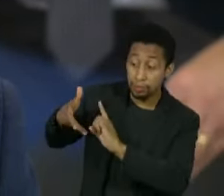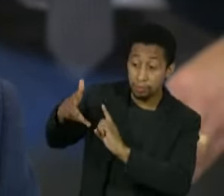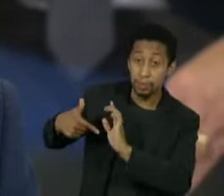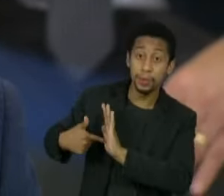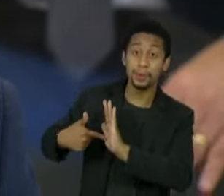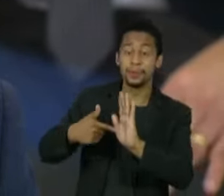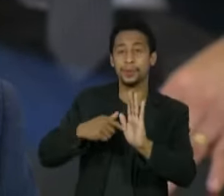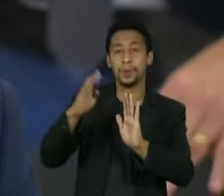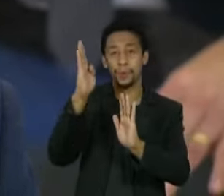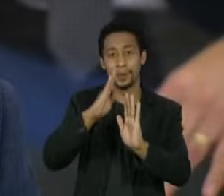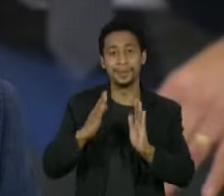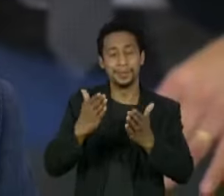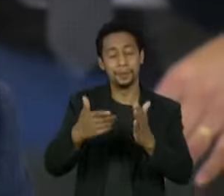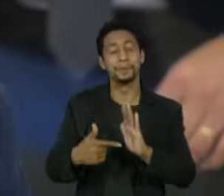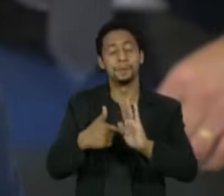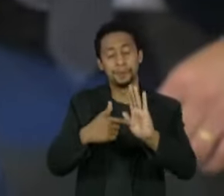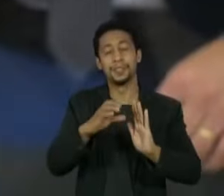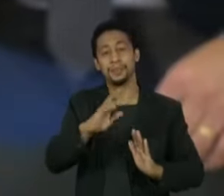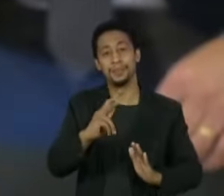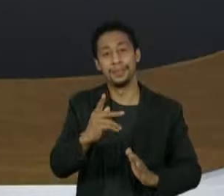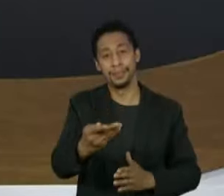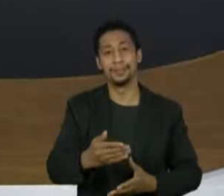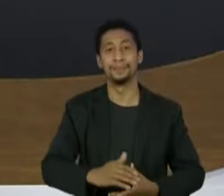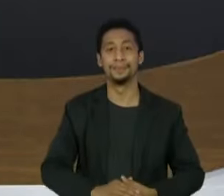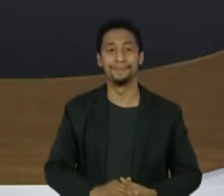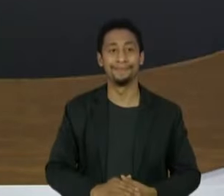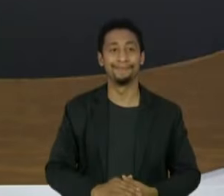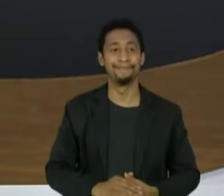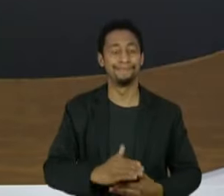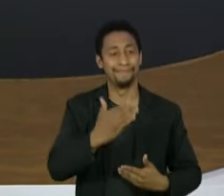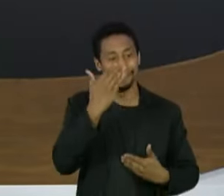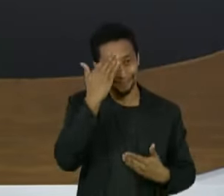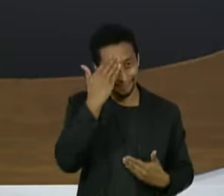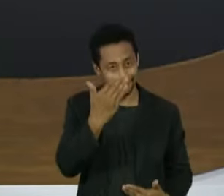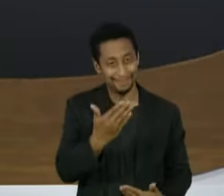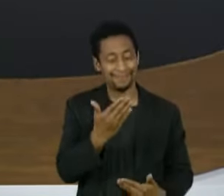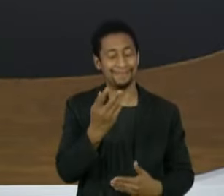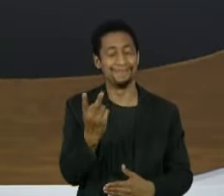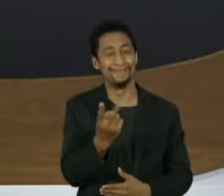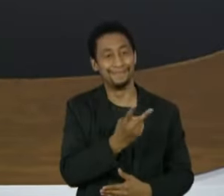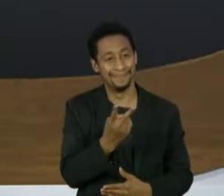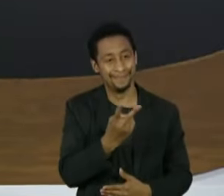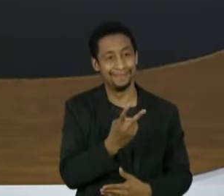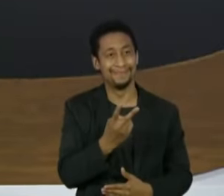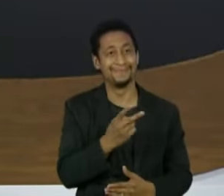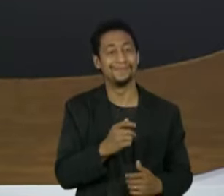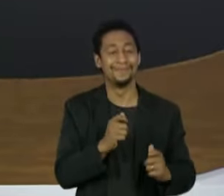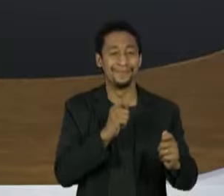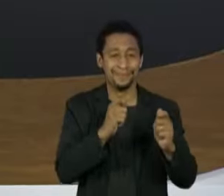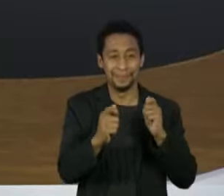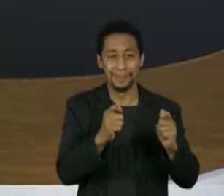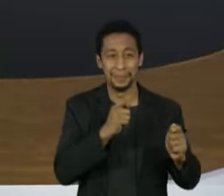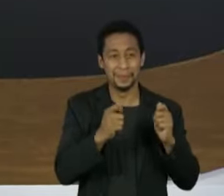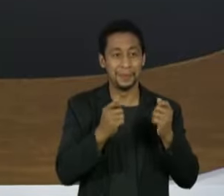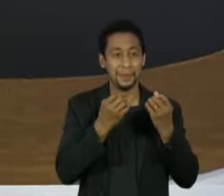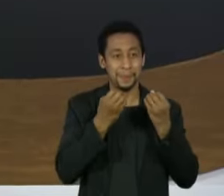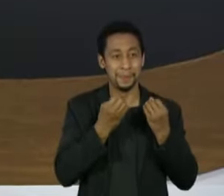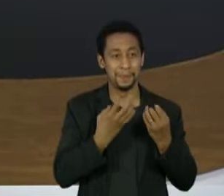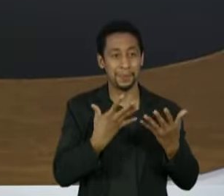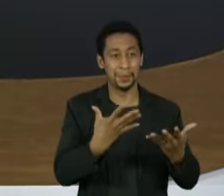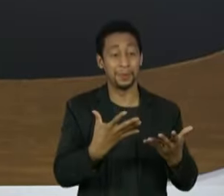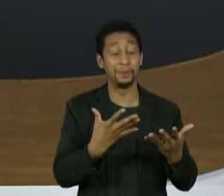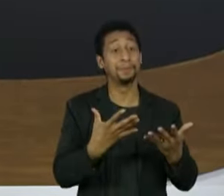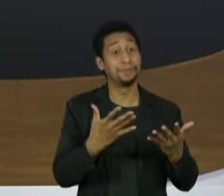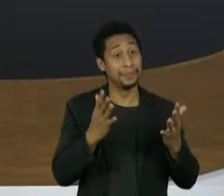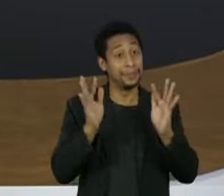Brasil ao Brasil. E eu acho que isso a CPI fez. Muito obrigada aos senhores por essa entrevista, foi muito boa. Com